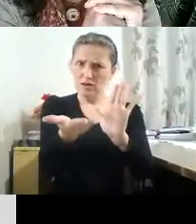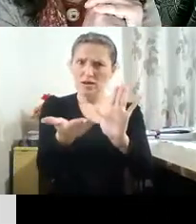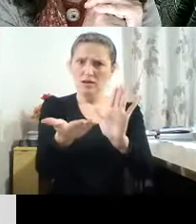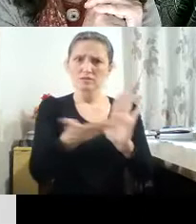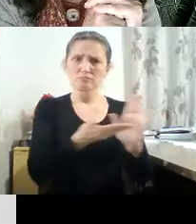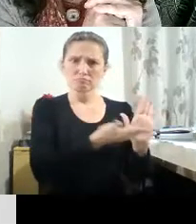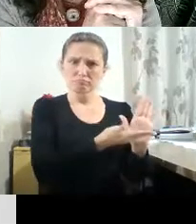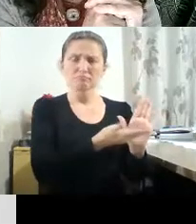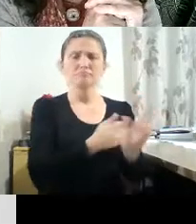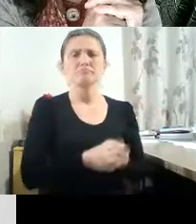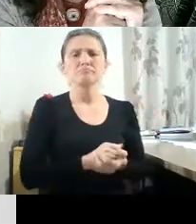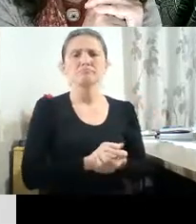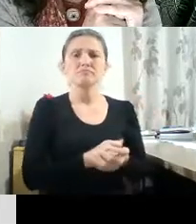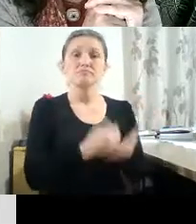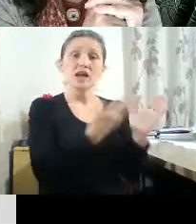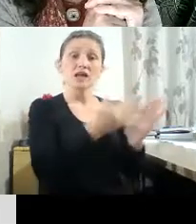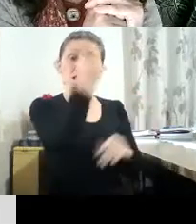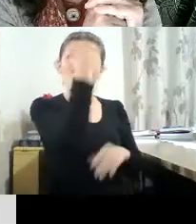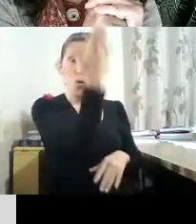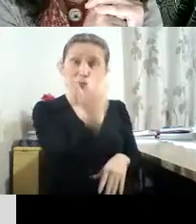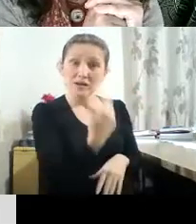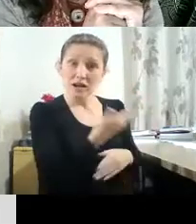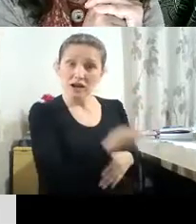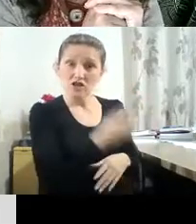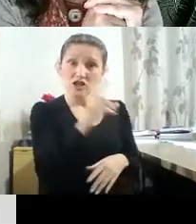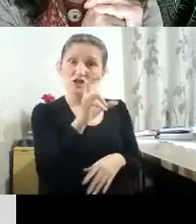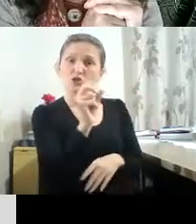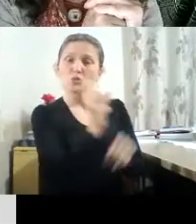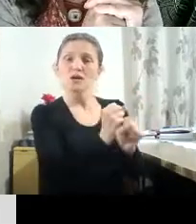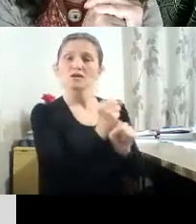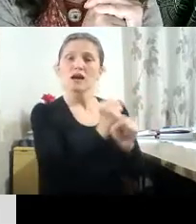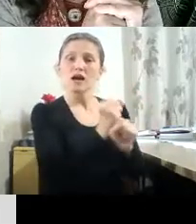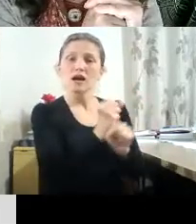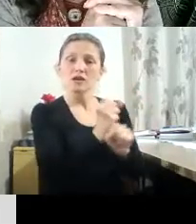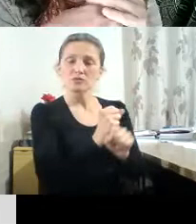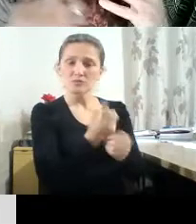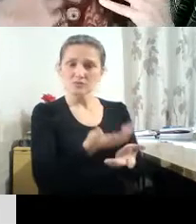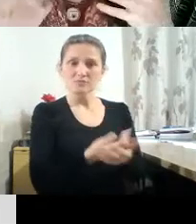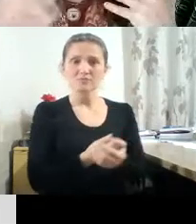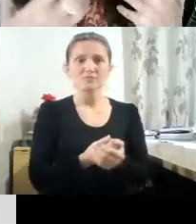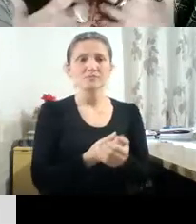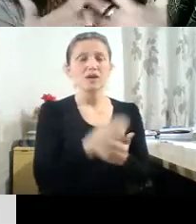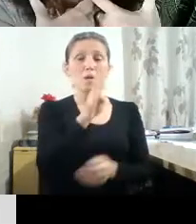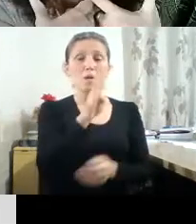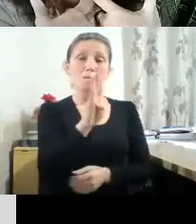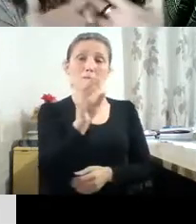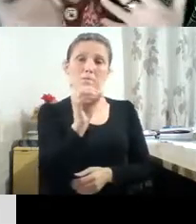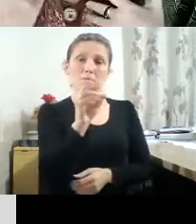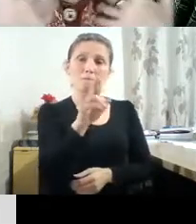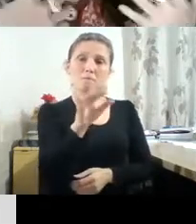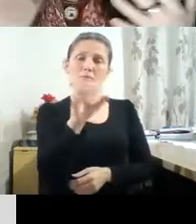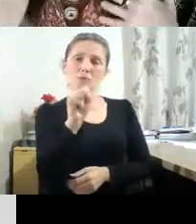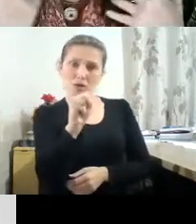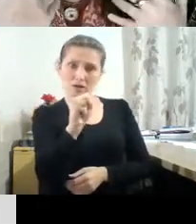Boris, contar para vocês que foi parte desse